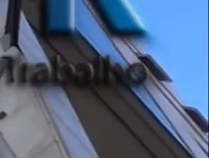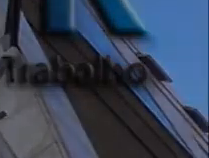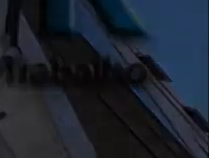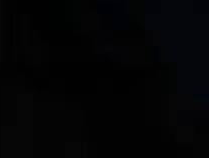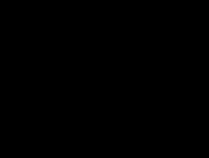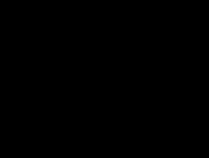e entre gênero e entre outros